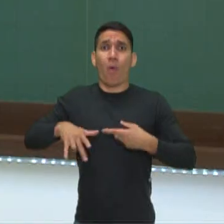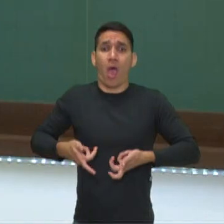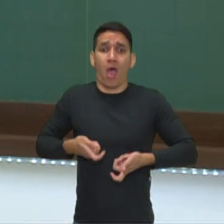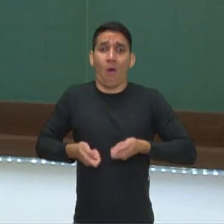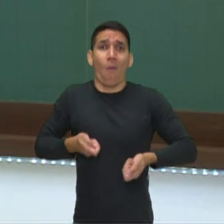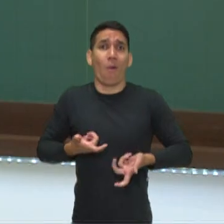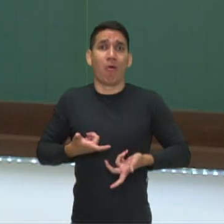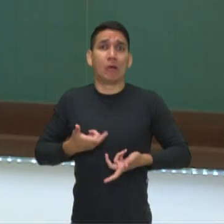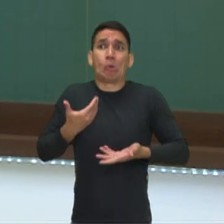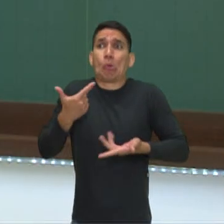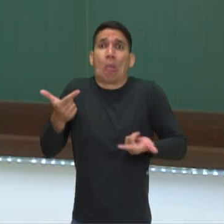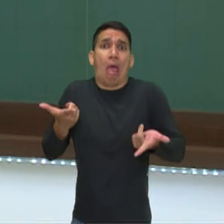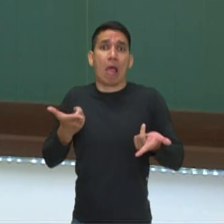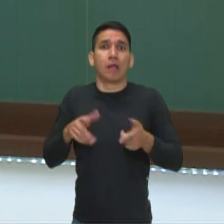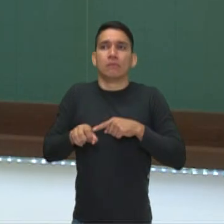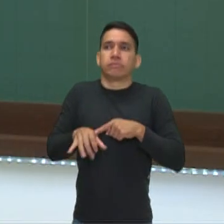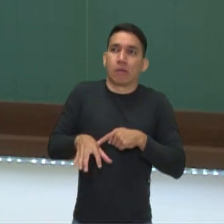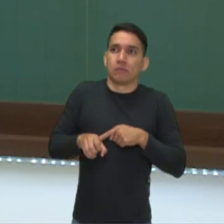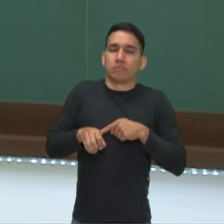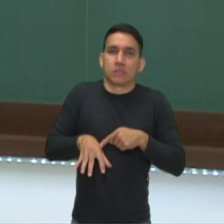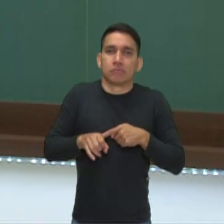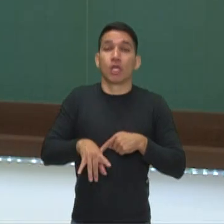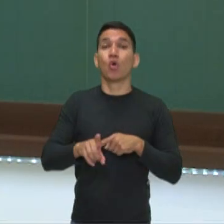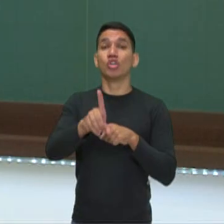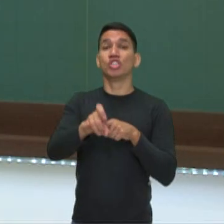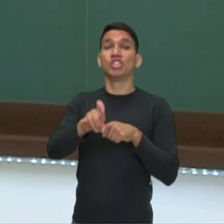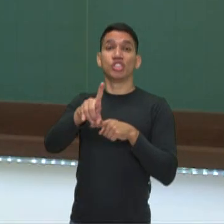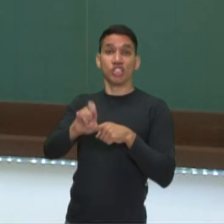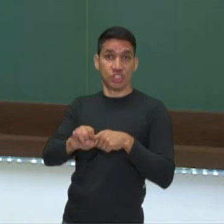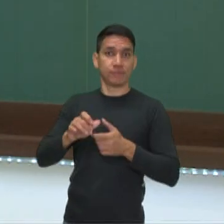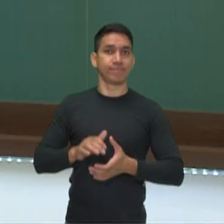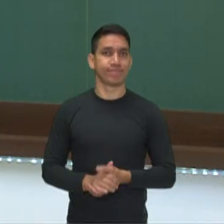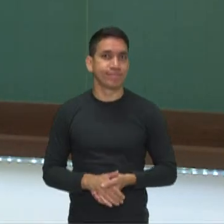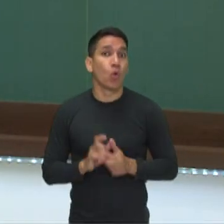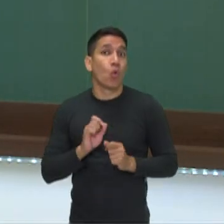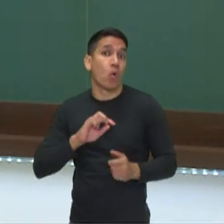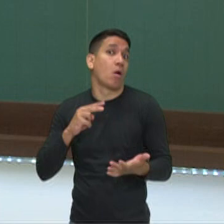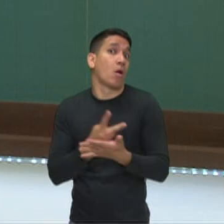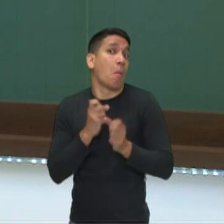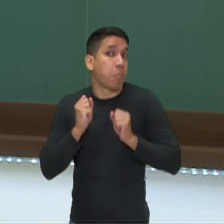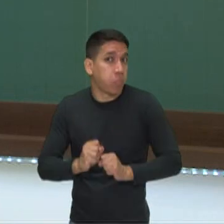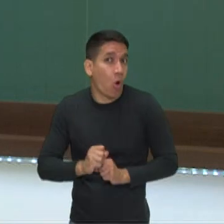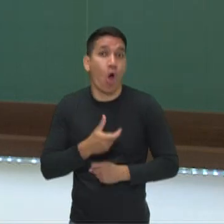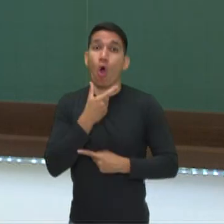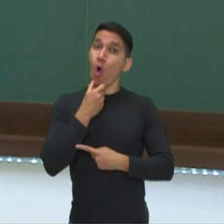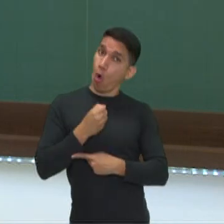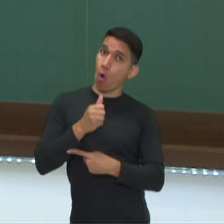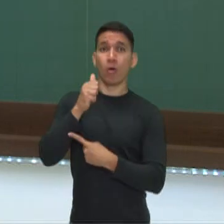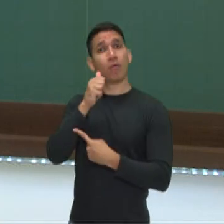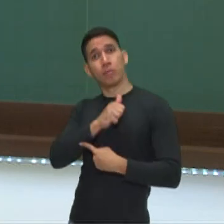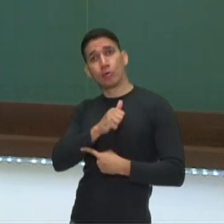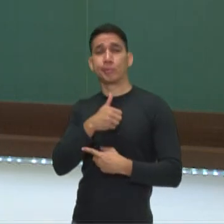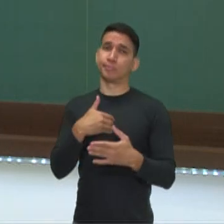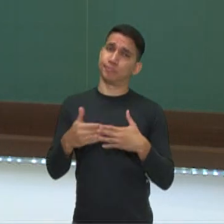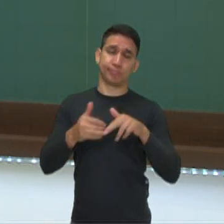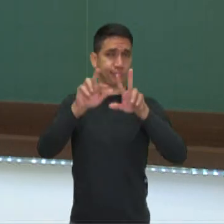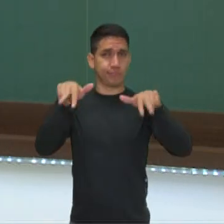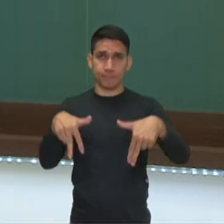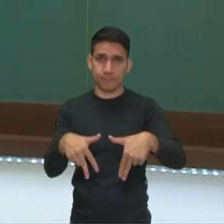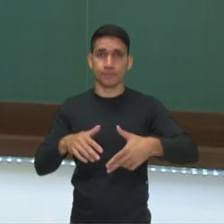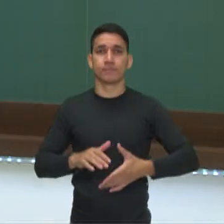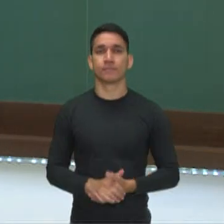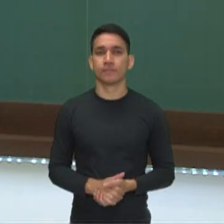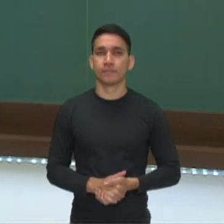controle sobre a saída, eliminação da urina. Pode acontecer tanto com homens quanto com mulheres.